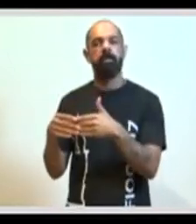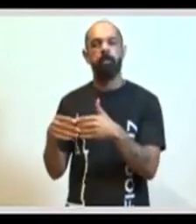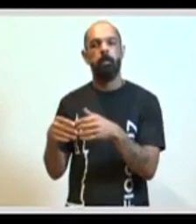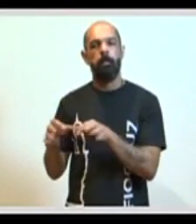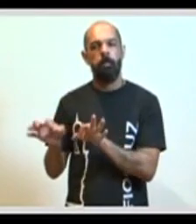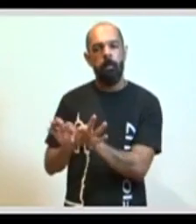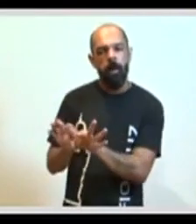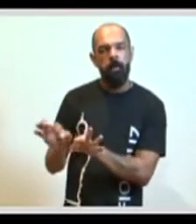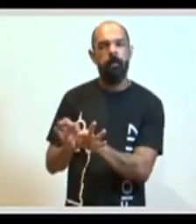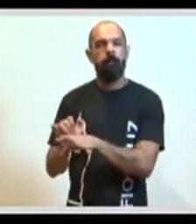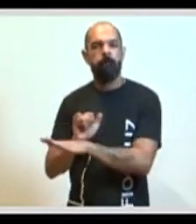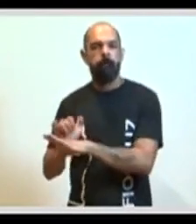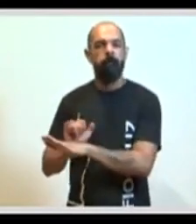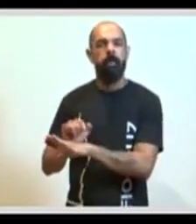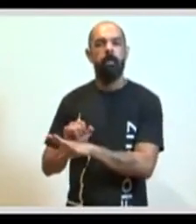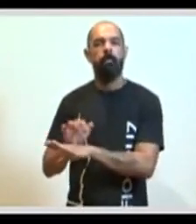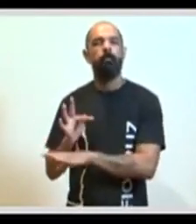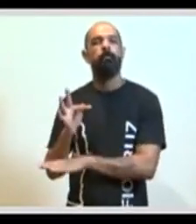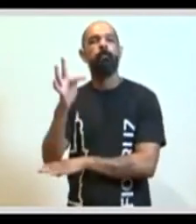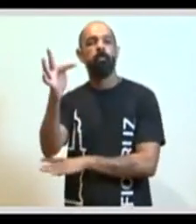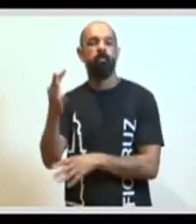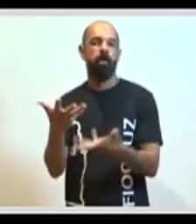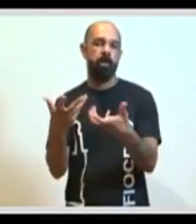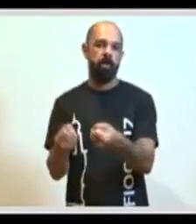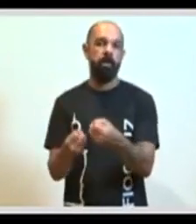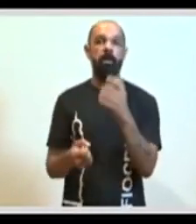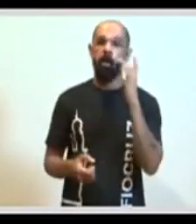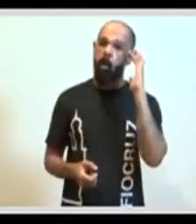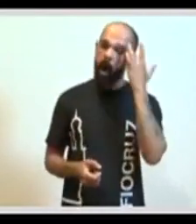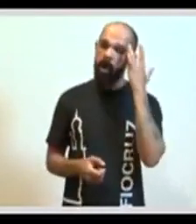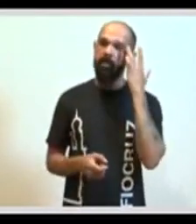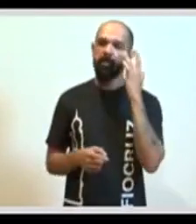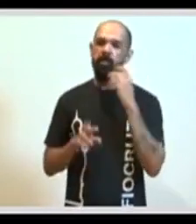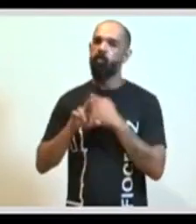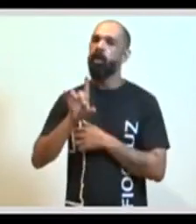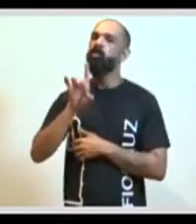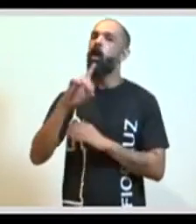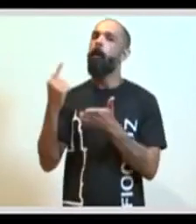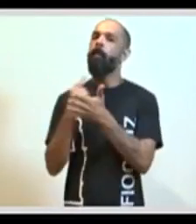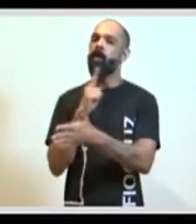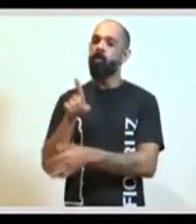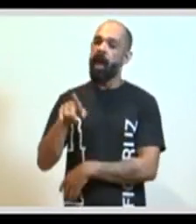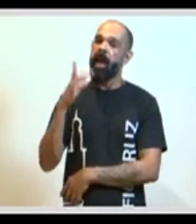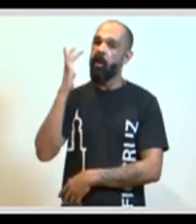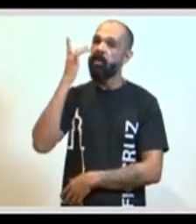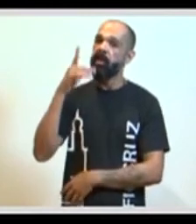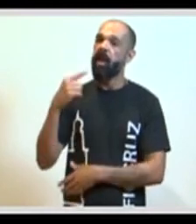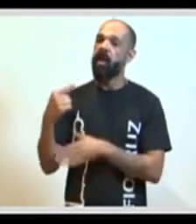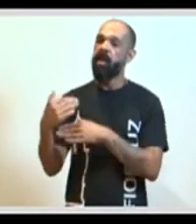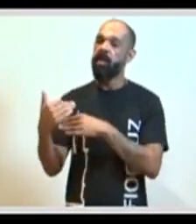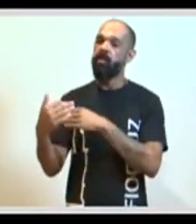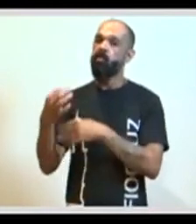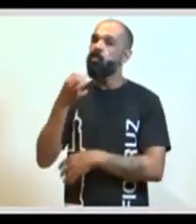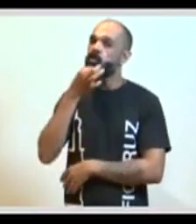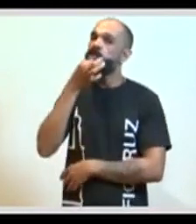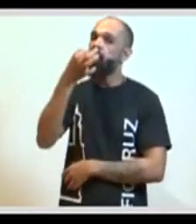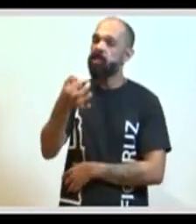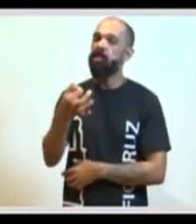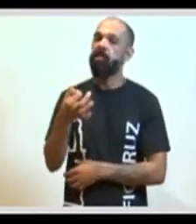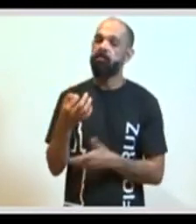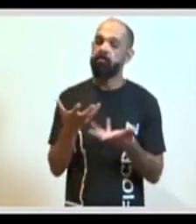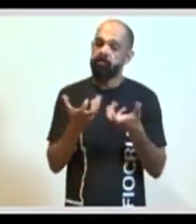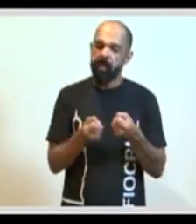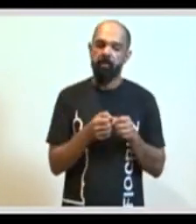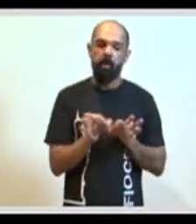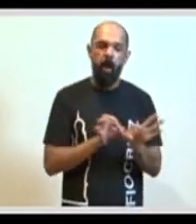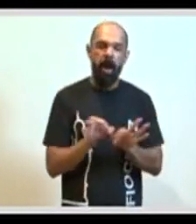melhor para uma futura submissão, então eu vou considerar mais que uma pergunta, uma sugestão e já acatando para a